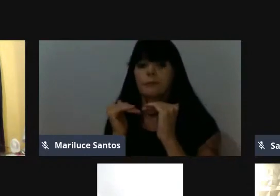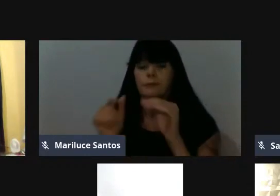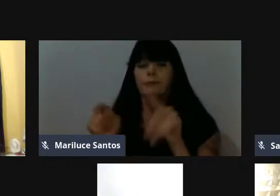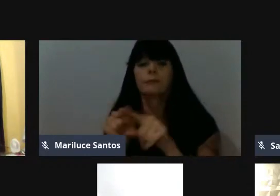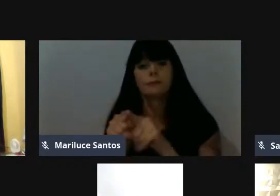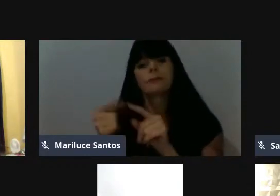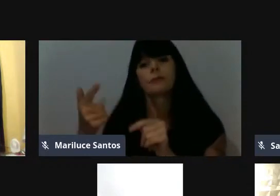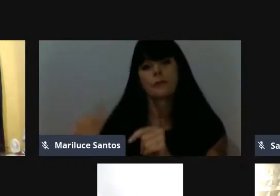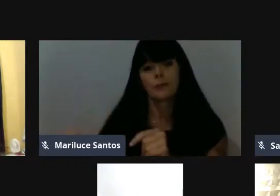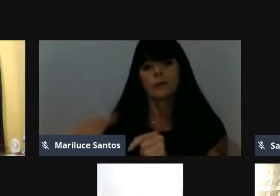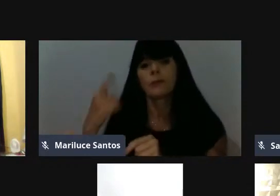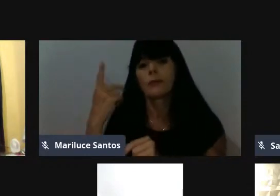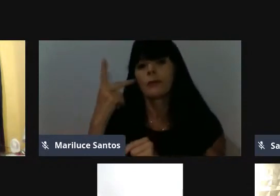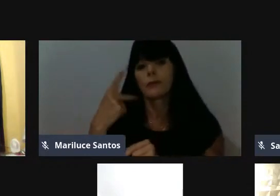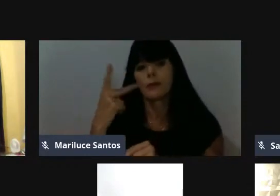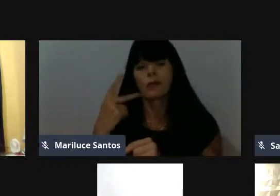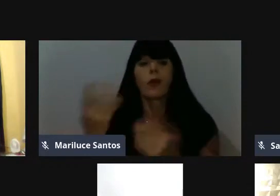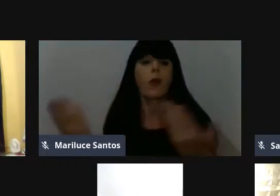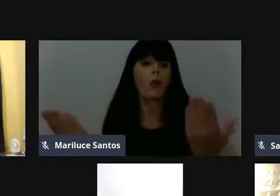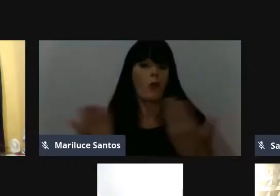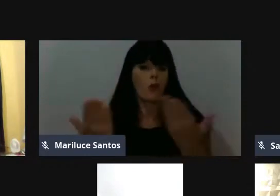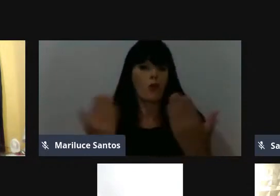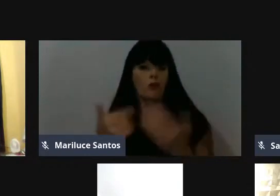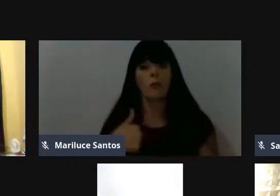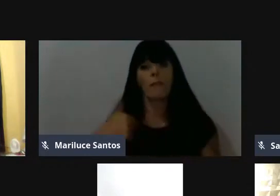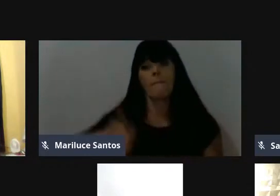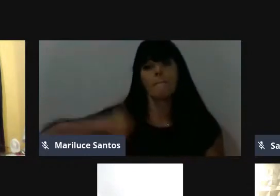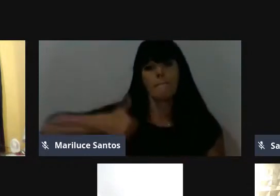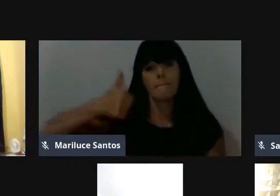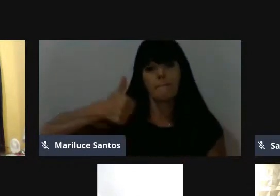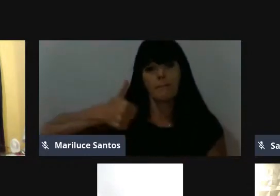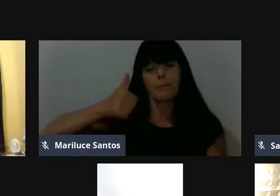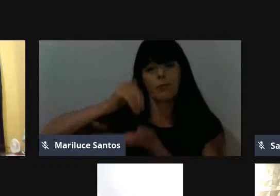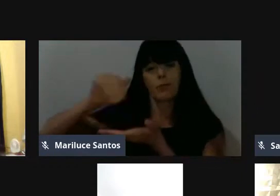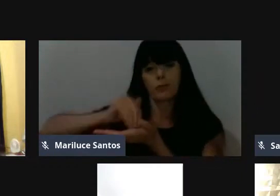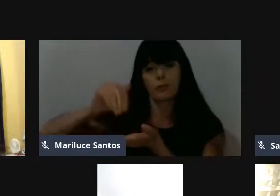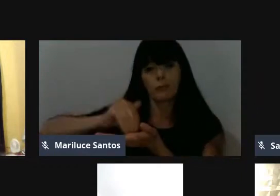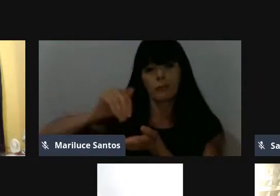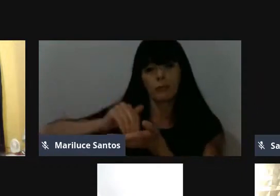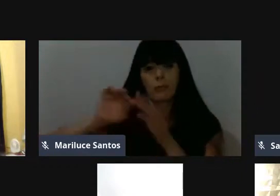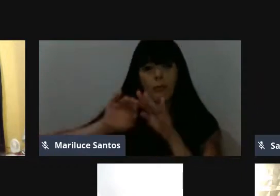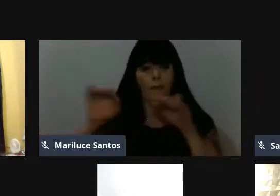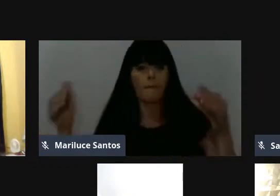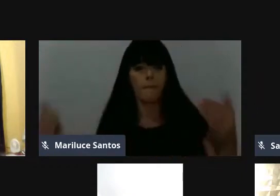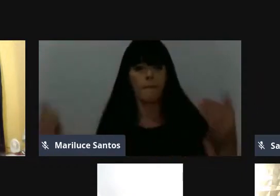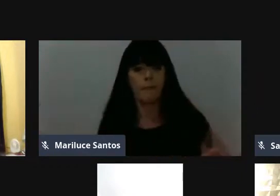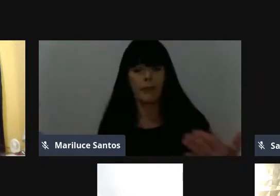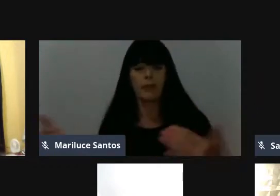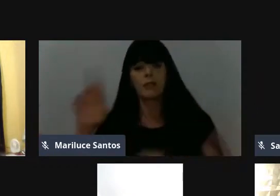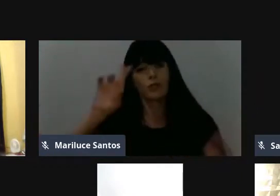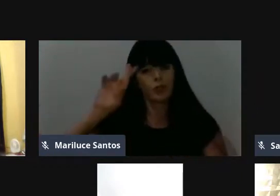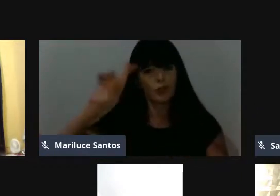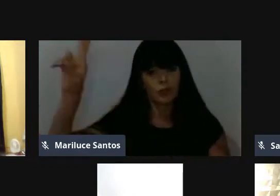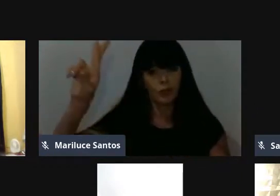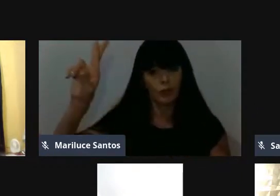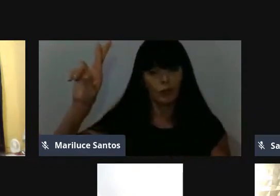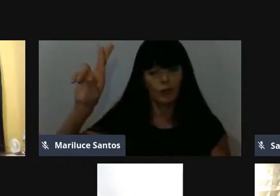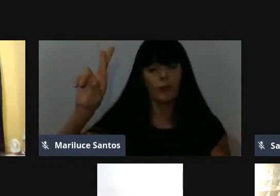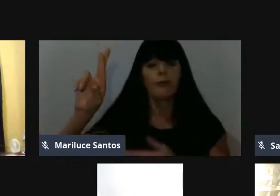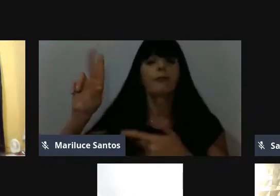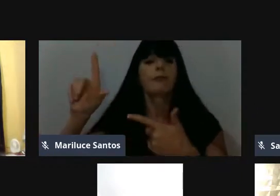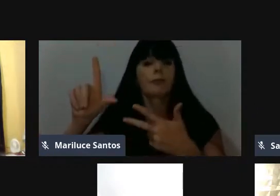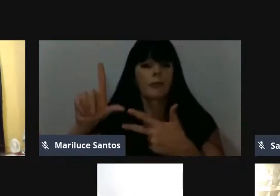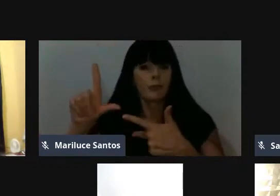até que tão, que hoje, eu sou o primeiro secretário da mesa diretora do Legislativo, né, o respeito dos mesmos